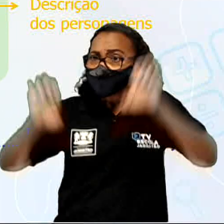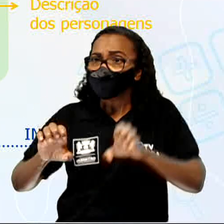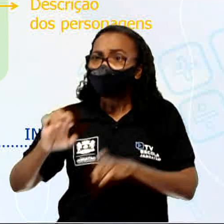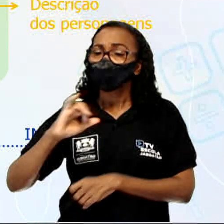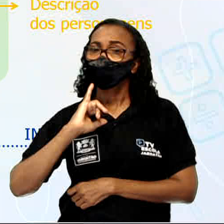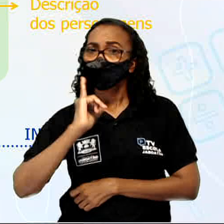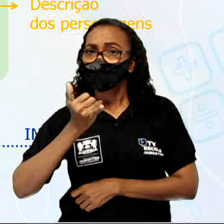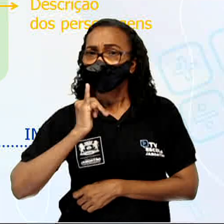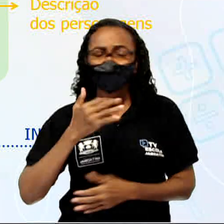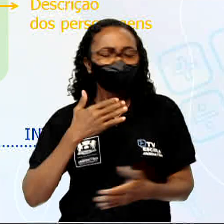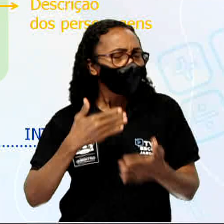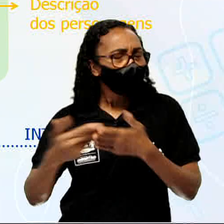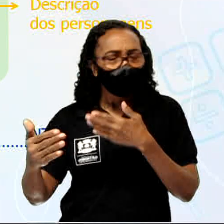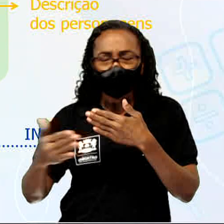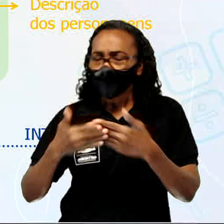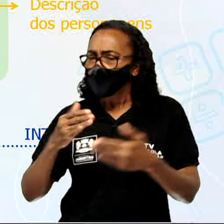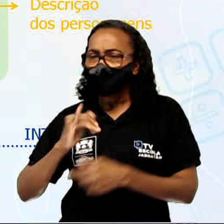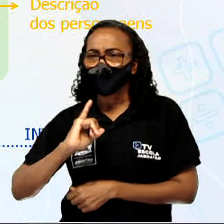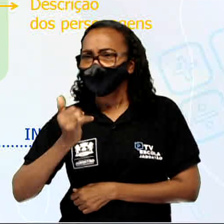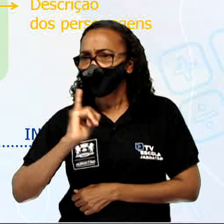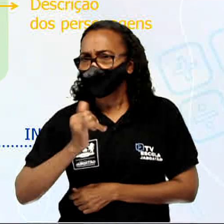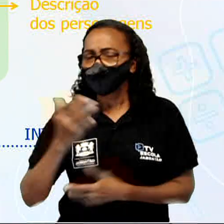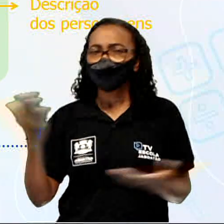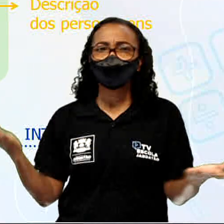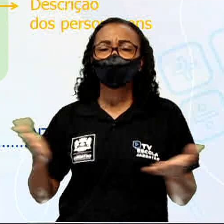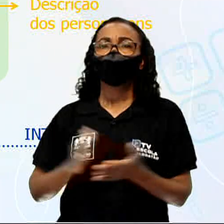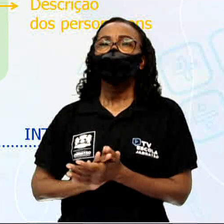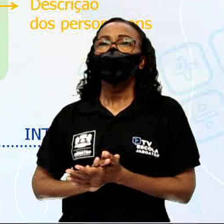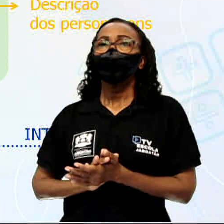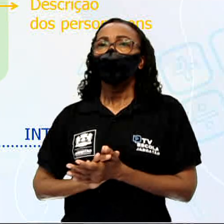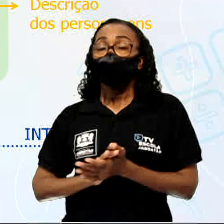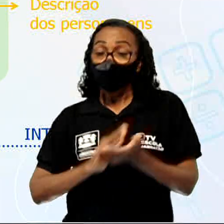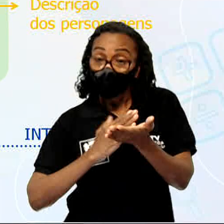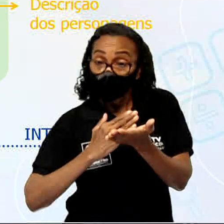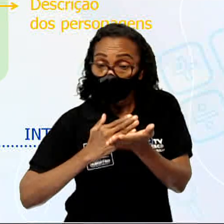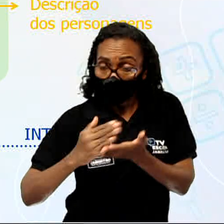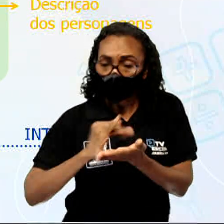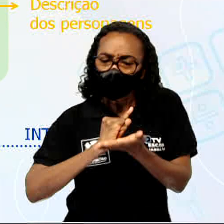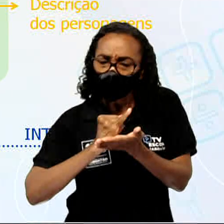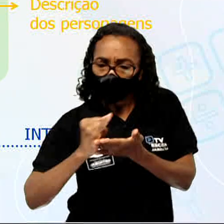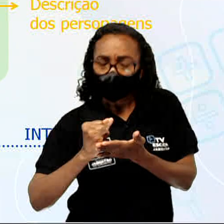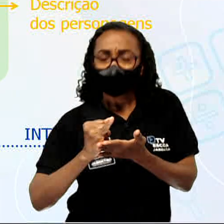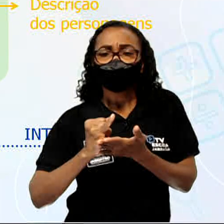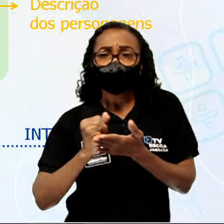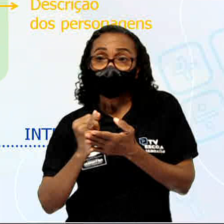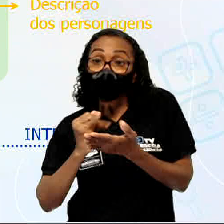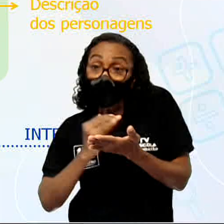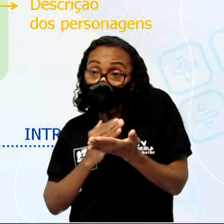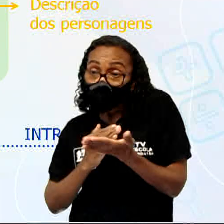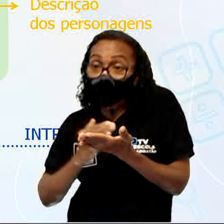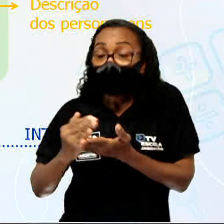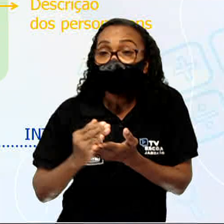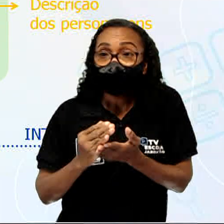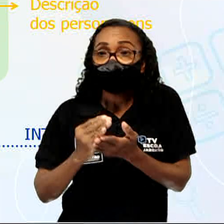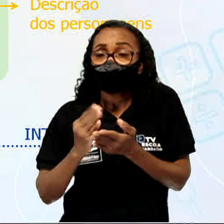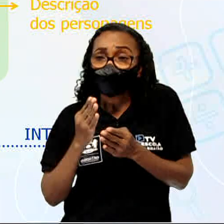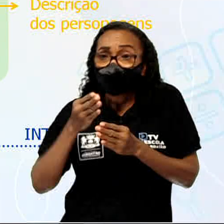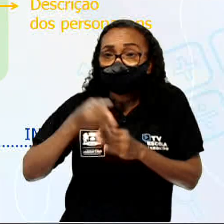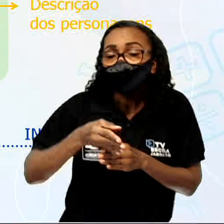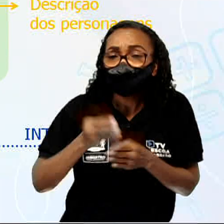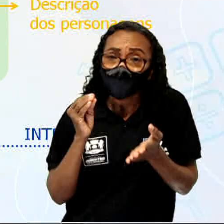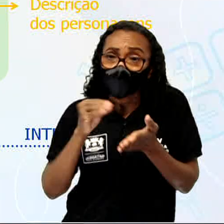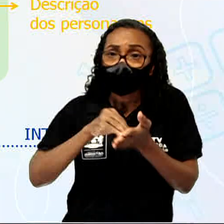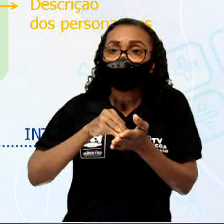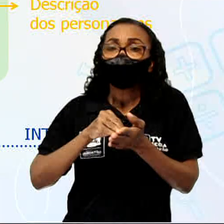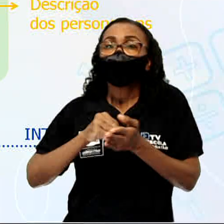de qualquer narrativa, na verdade? A introdução, ela vai introduzir, como diz o nome, os personagens, a